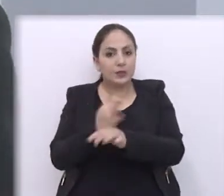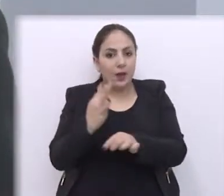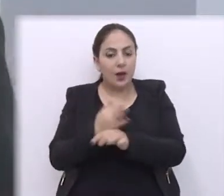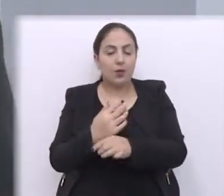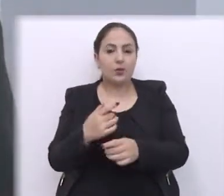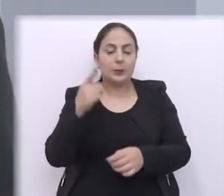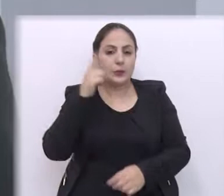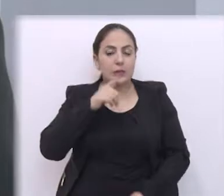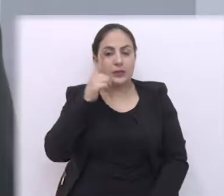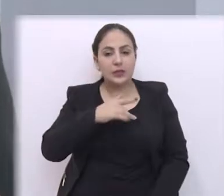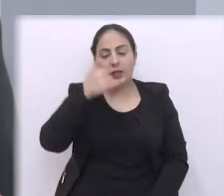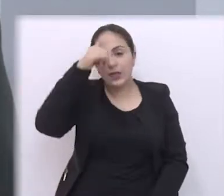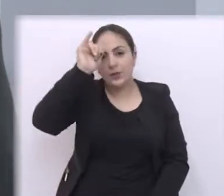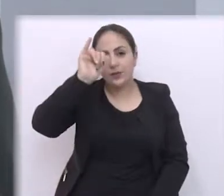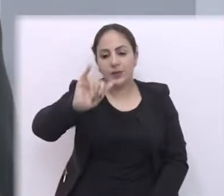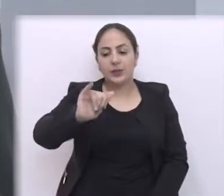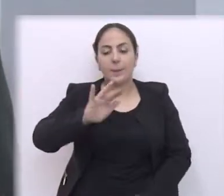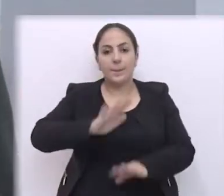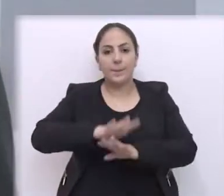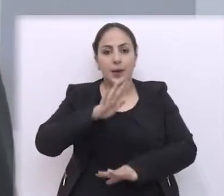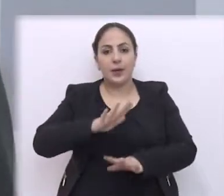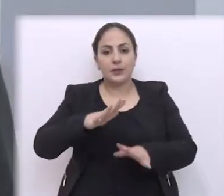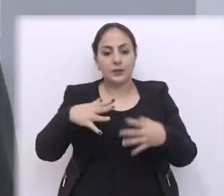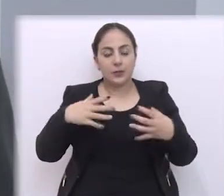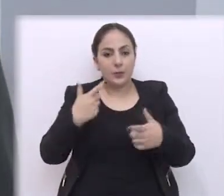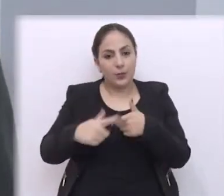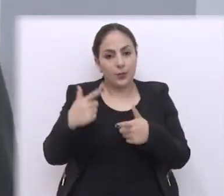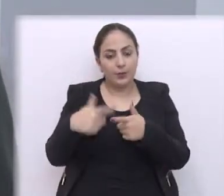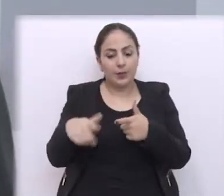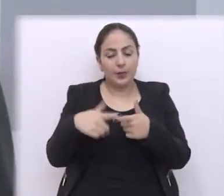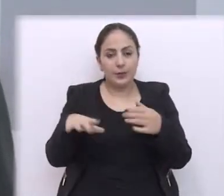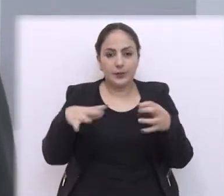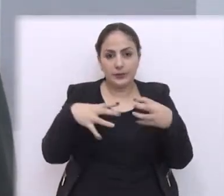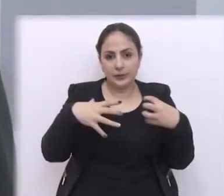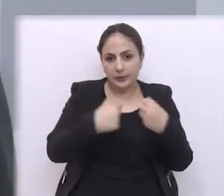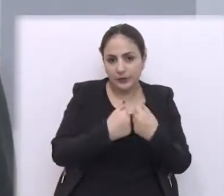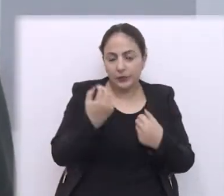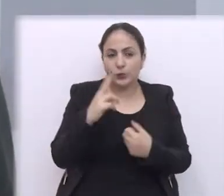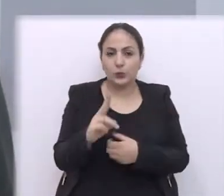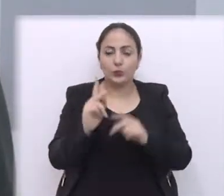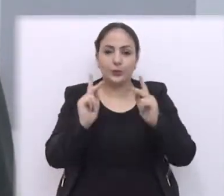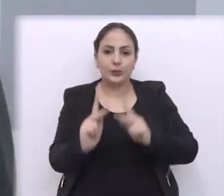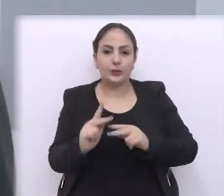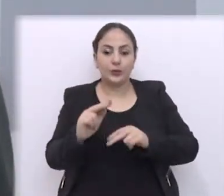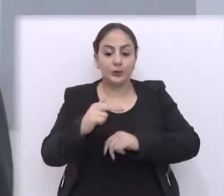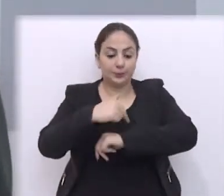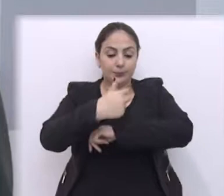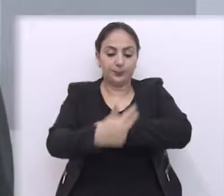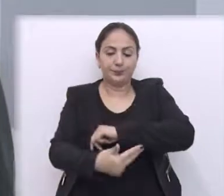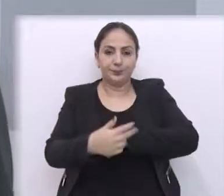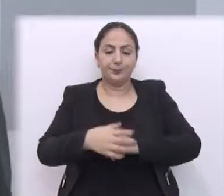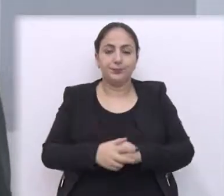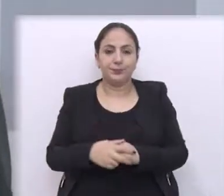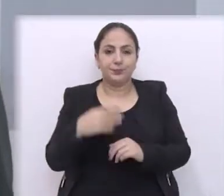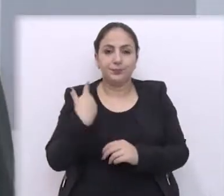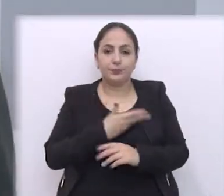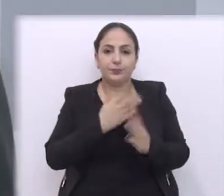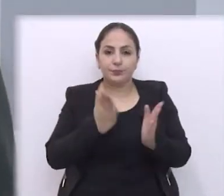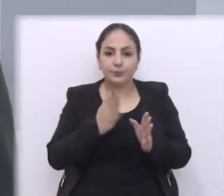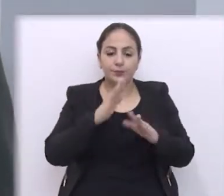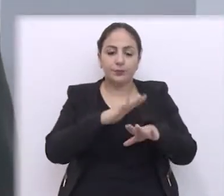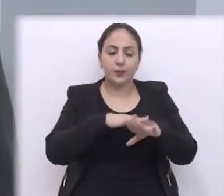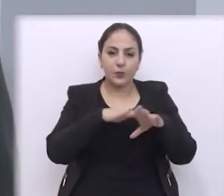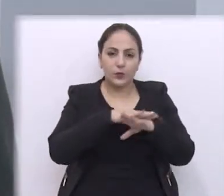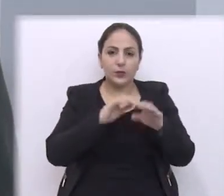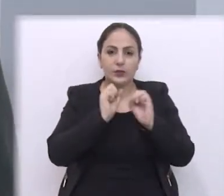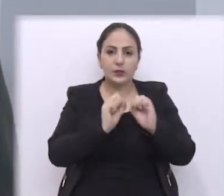metálicas nas suas laterais, para evitar, então, que tenhamos mais acidentes de trânsito ou que alguém caia dentro do rio. Nós já conversamos com o